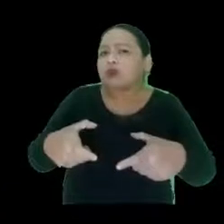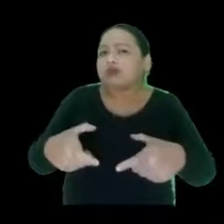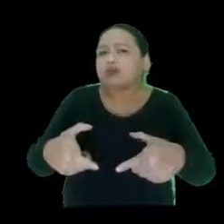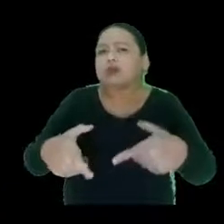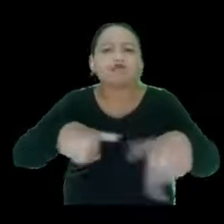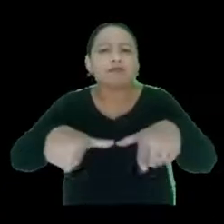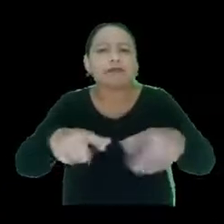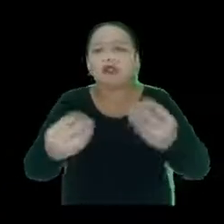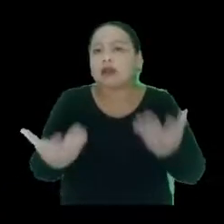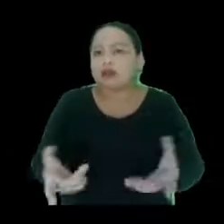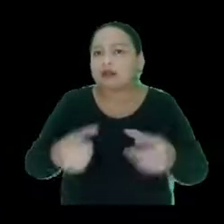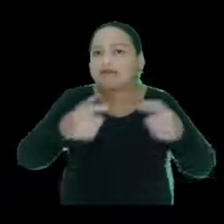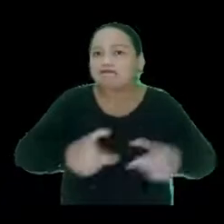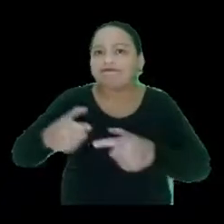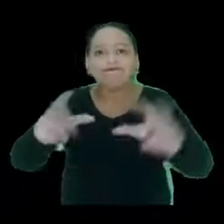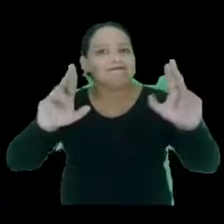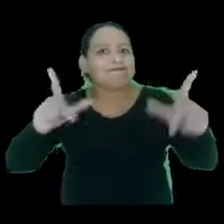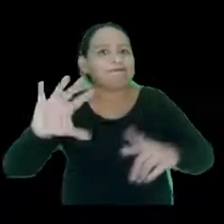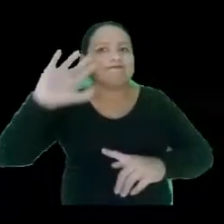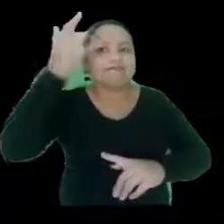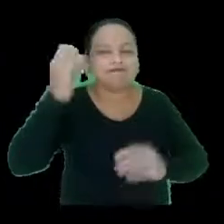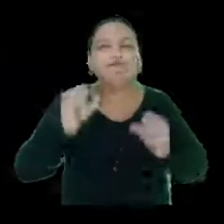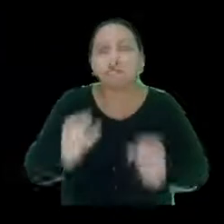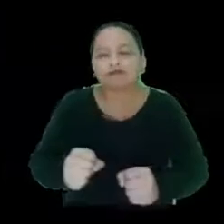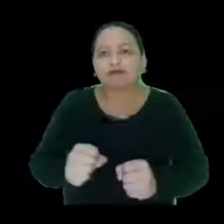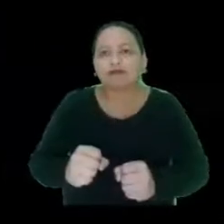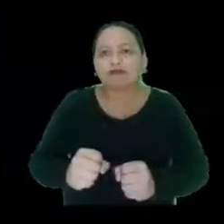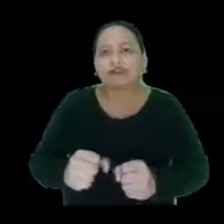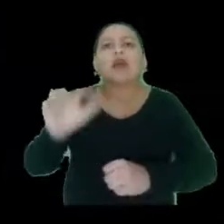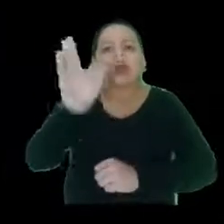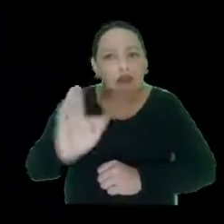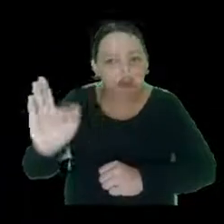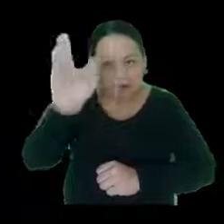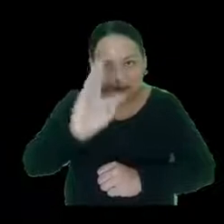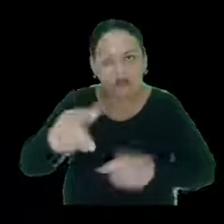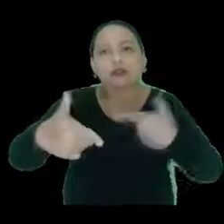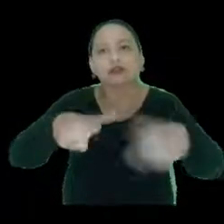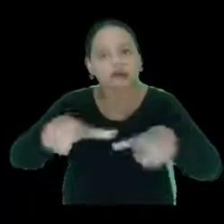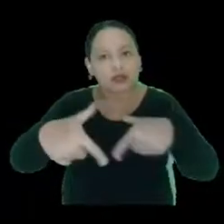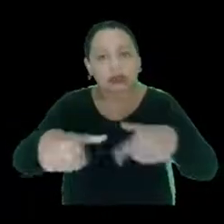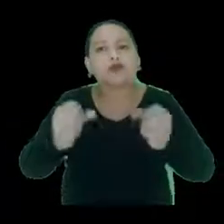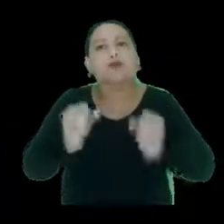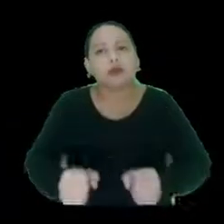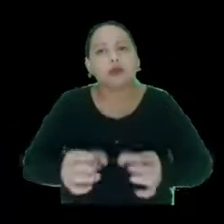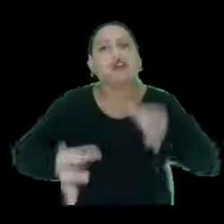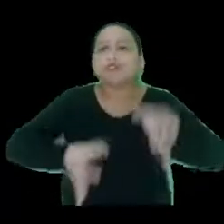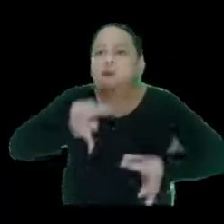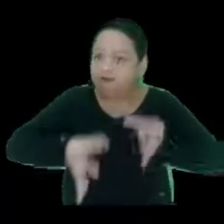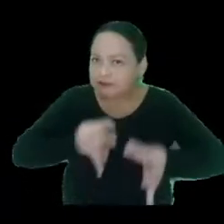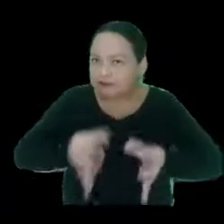onde, então, eu posso atuar? Em diferentes situações, né? Desde a área acadêmica, na área